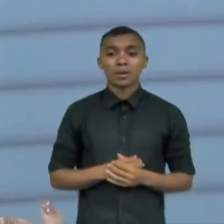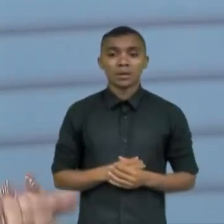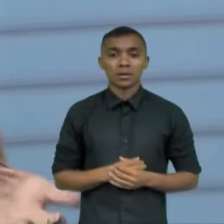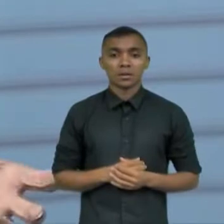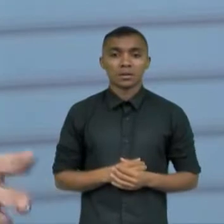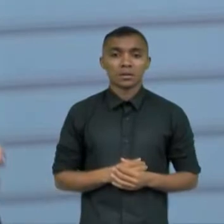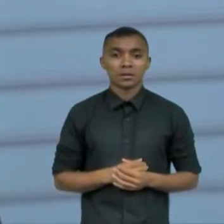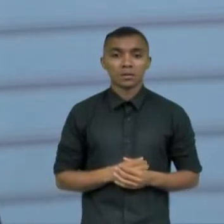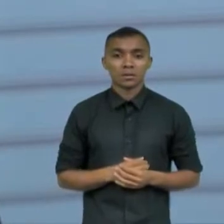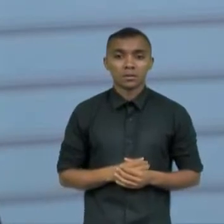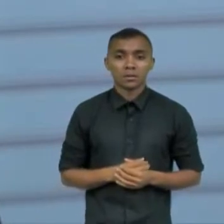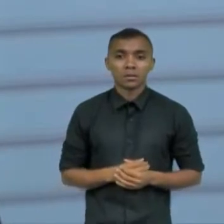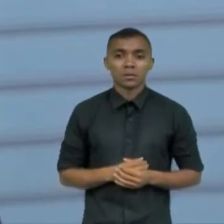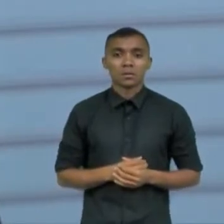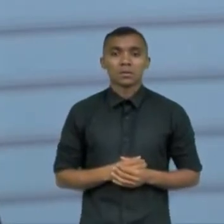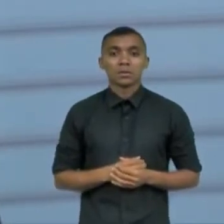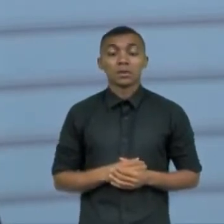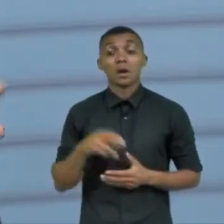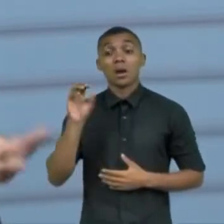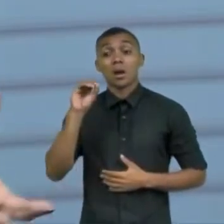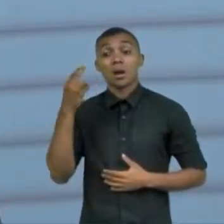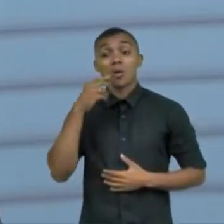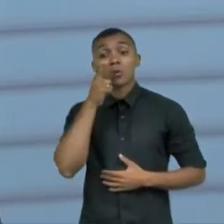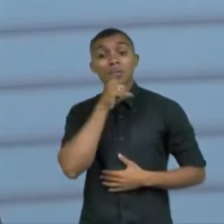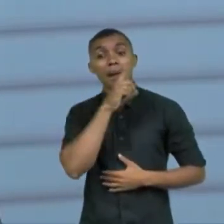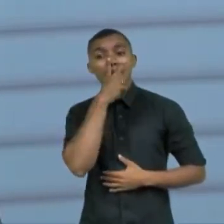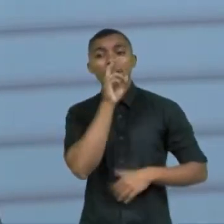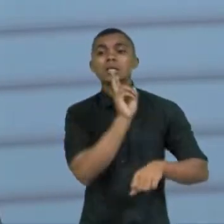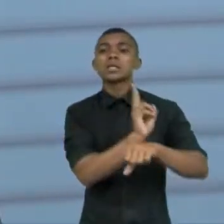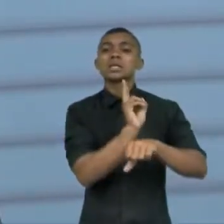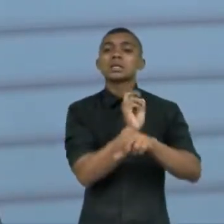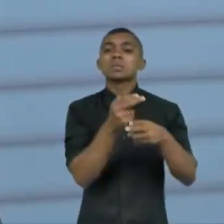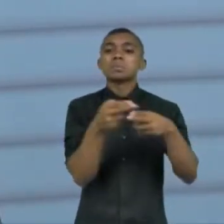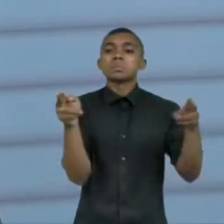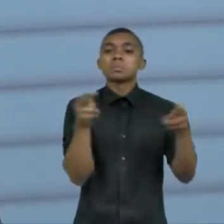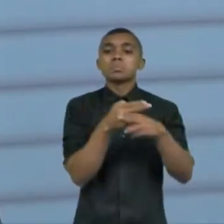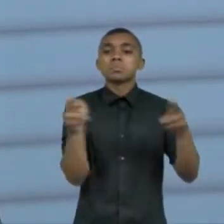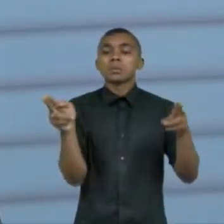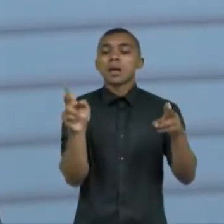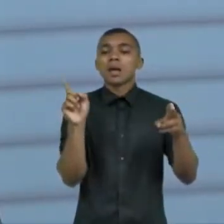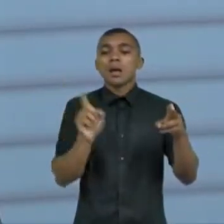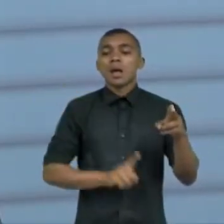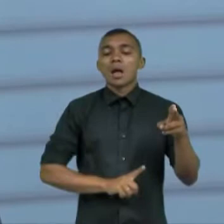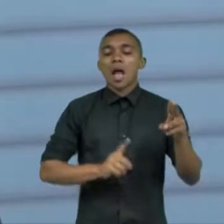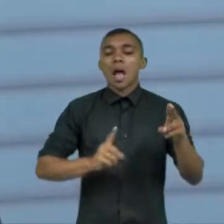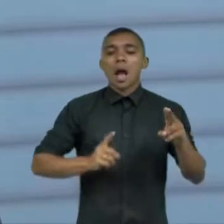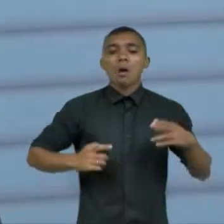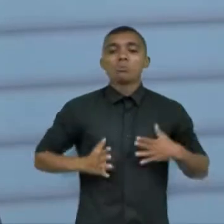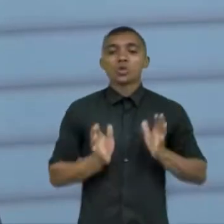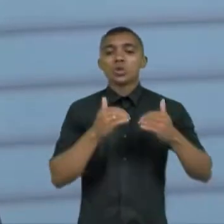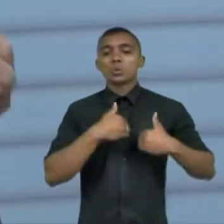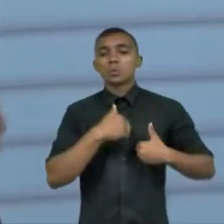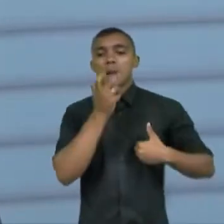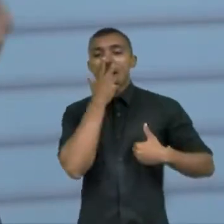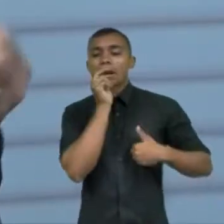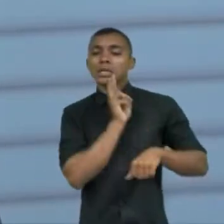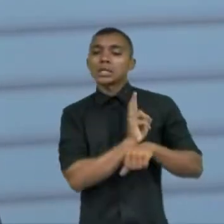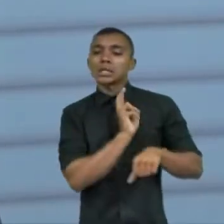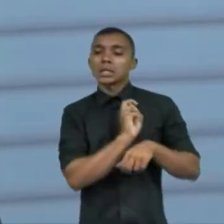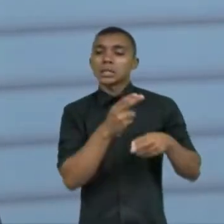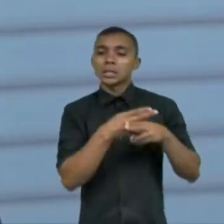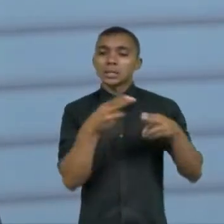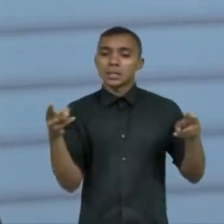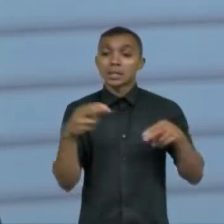porquê disso mas conseguem camuflar o diagnóstico do autismo por um bom tempo então a